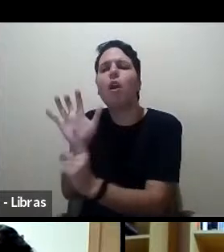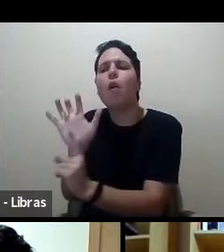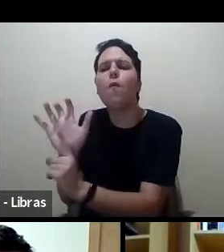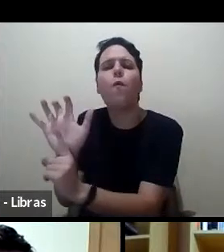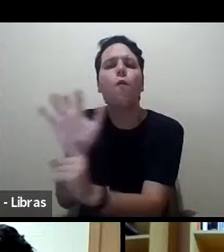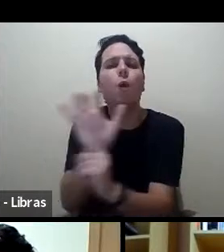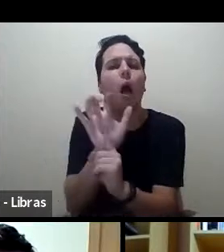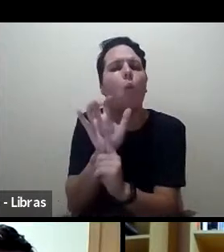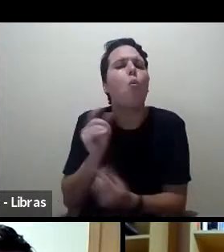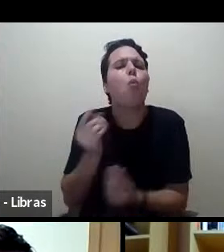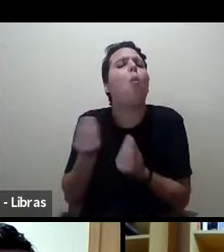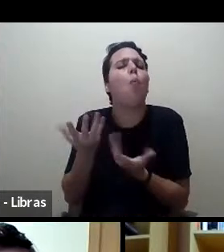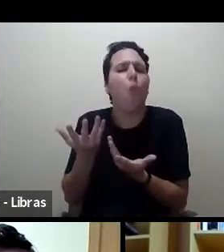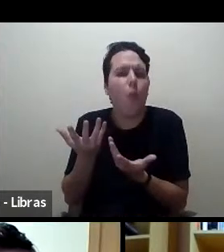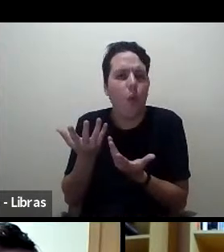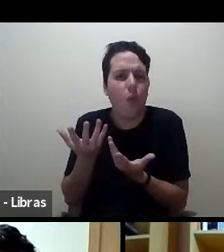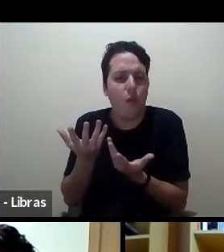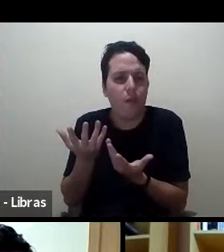de ser